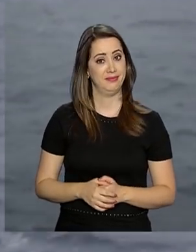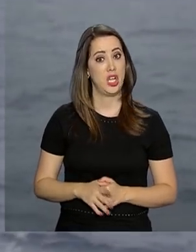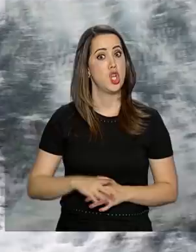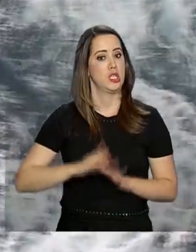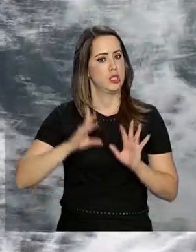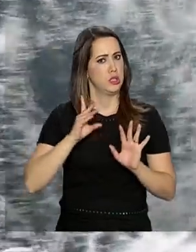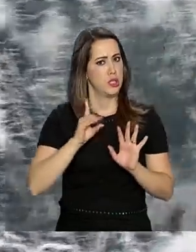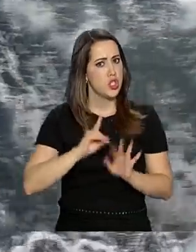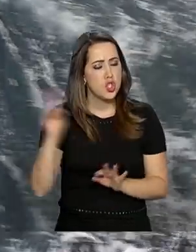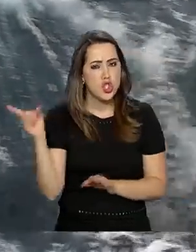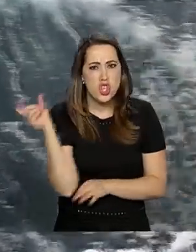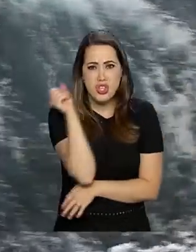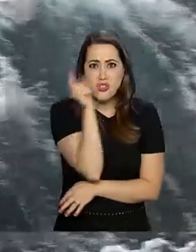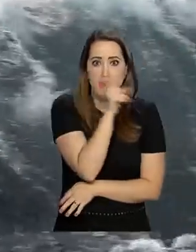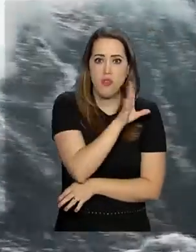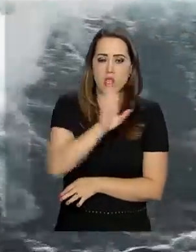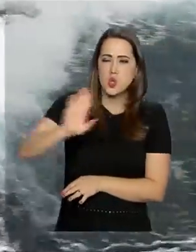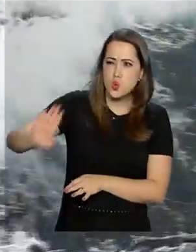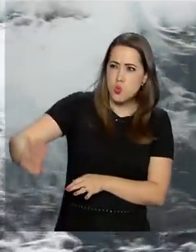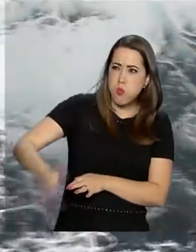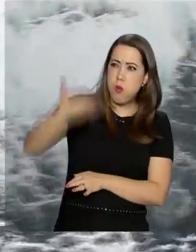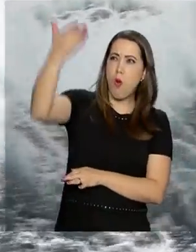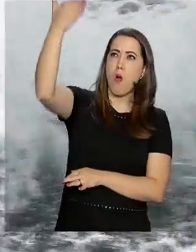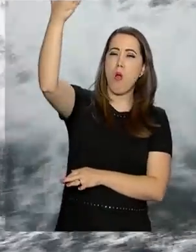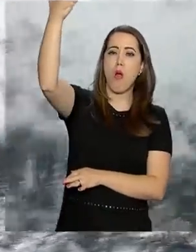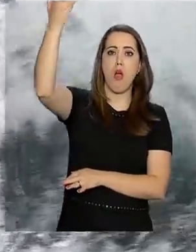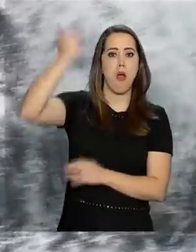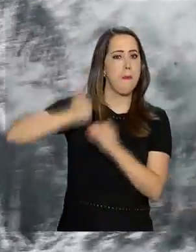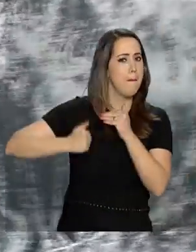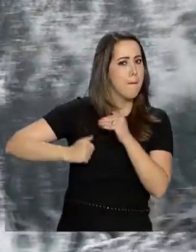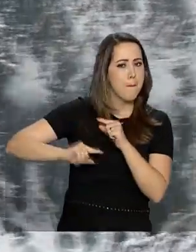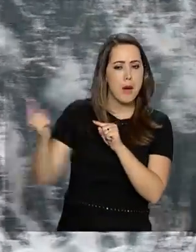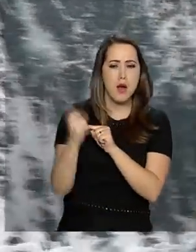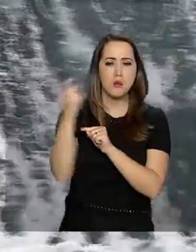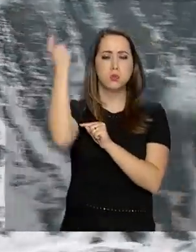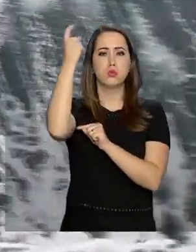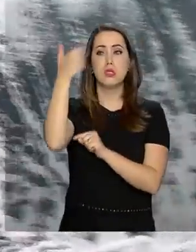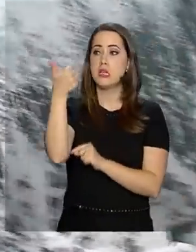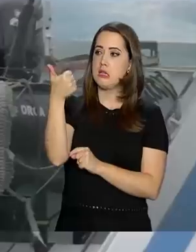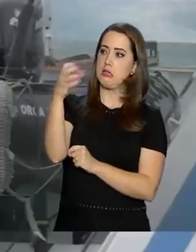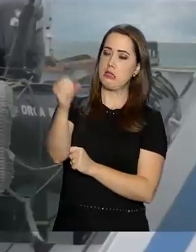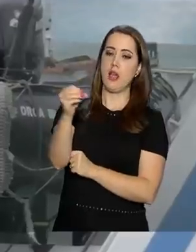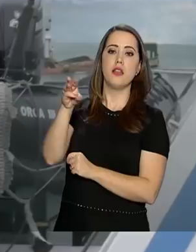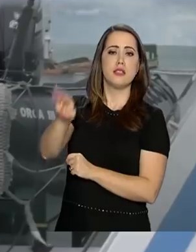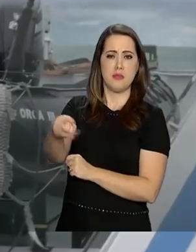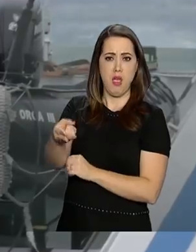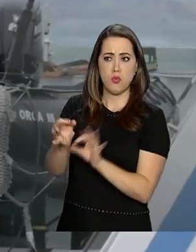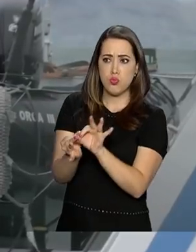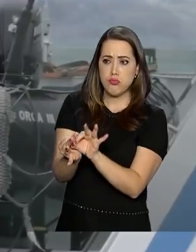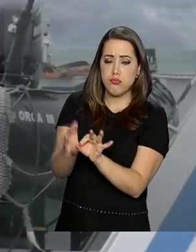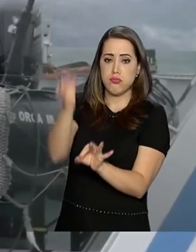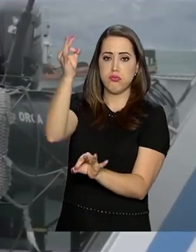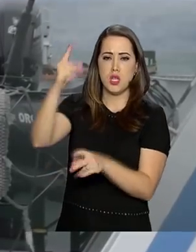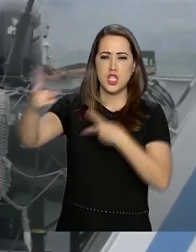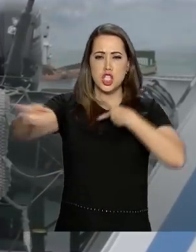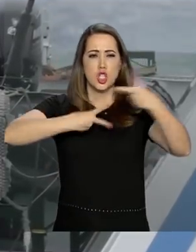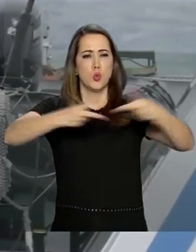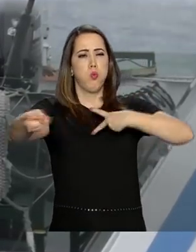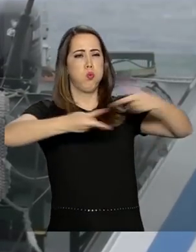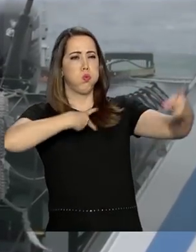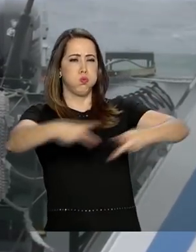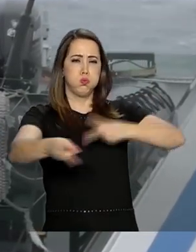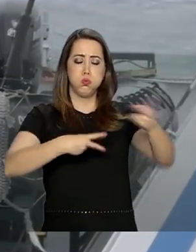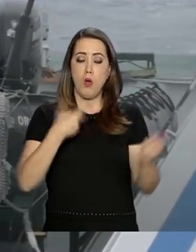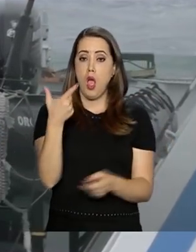difíceis, as ondas no Estreito de Drake podem ultrapassar os 10 metros de altura e os ventos podem chegar a 250